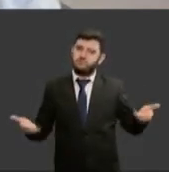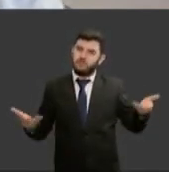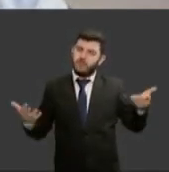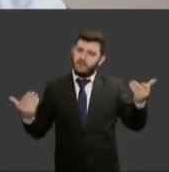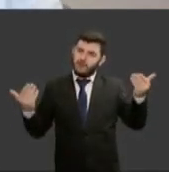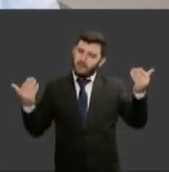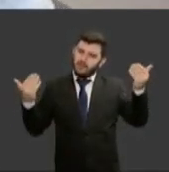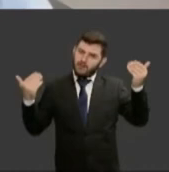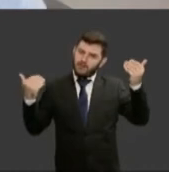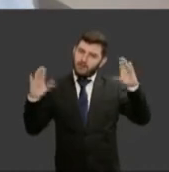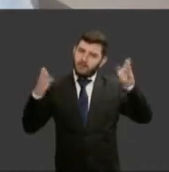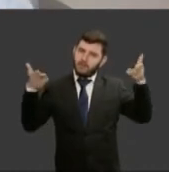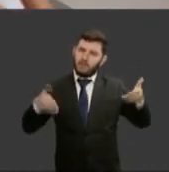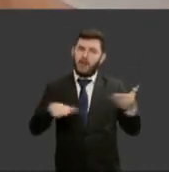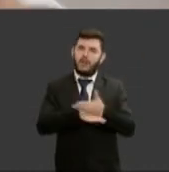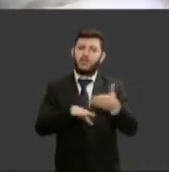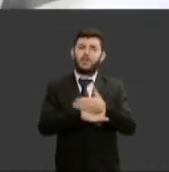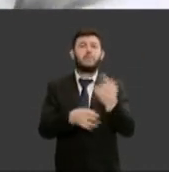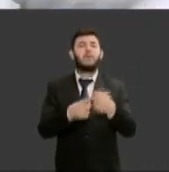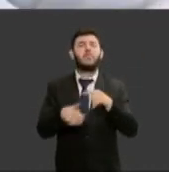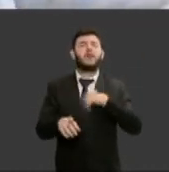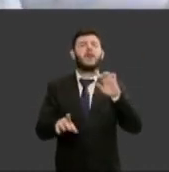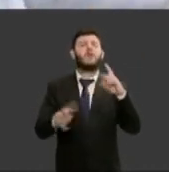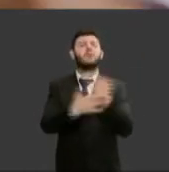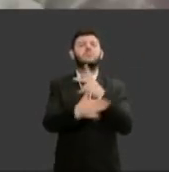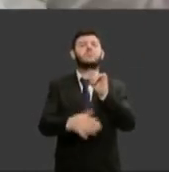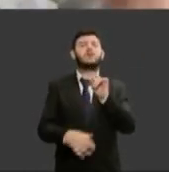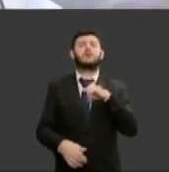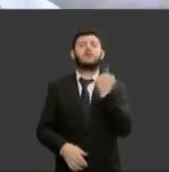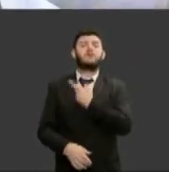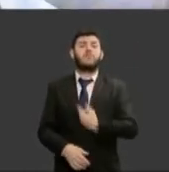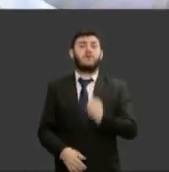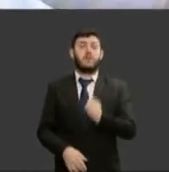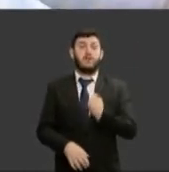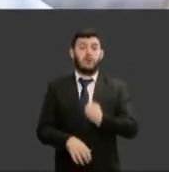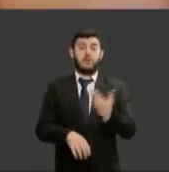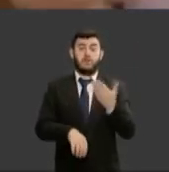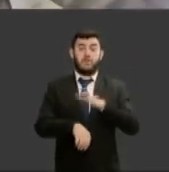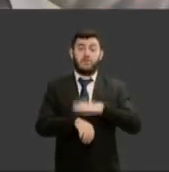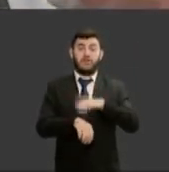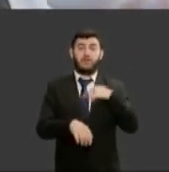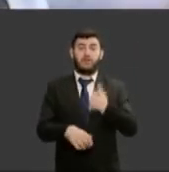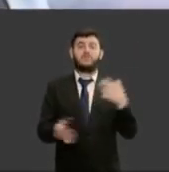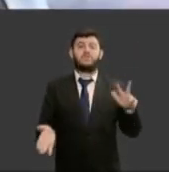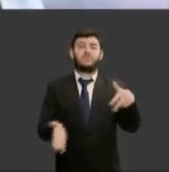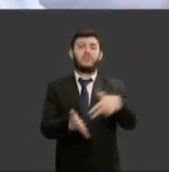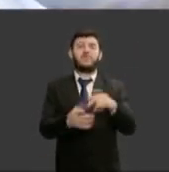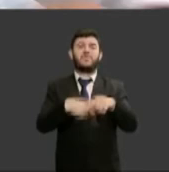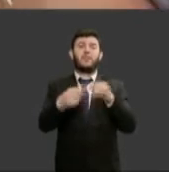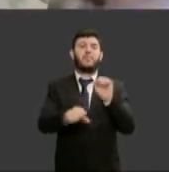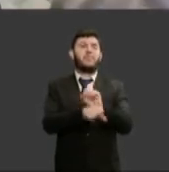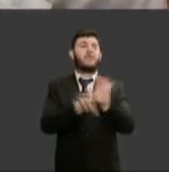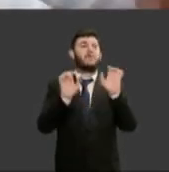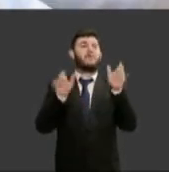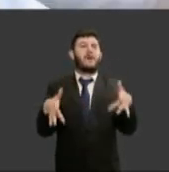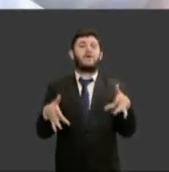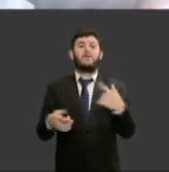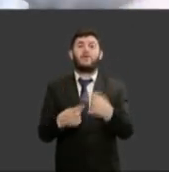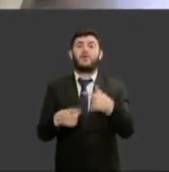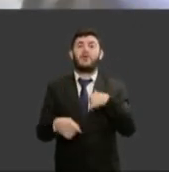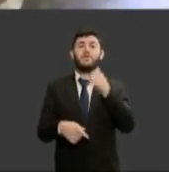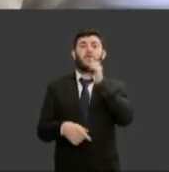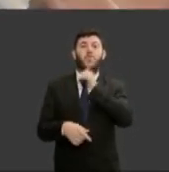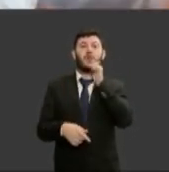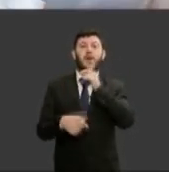qual era o gargalo por que que não íamos por que que chegávamos a um determinado momento e não íamos mais por que que o número de mulheres que passavam em concurso era